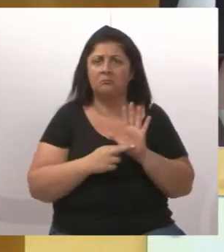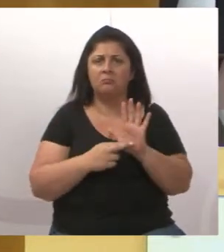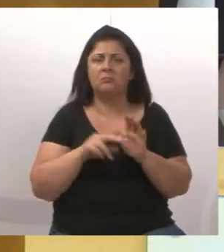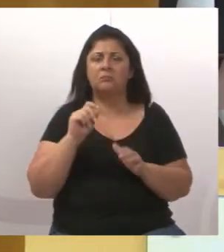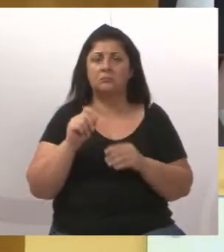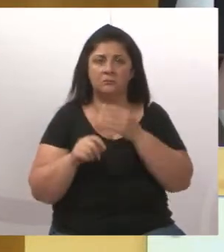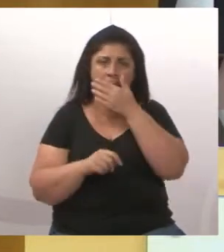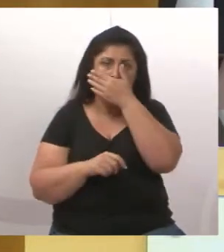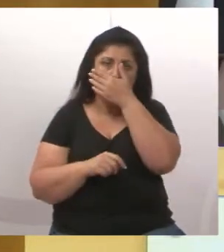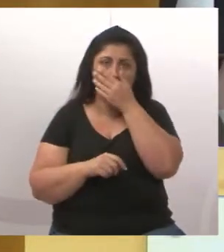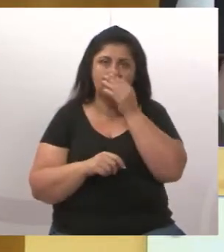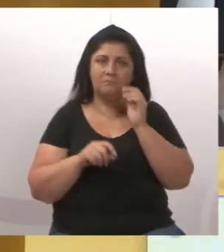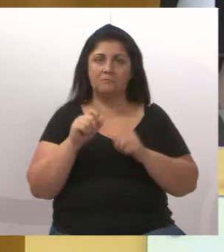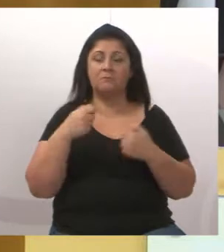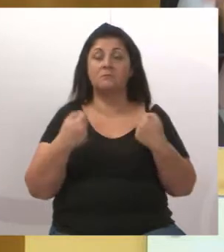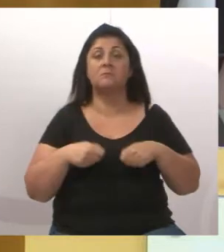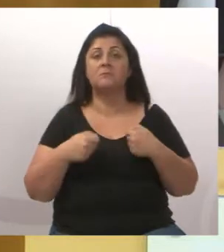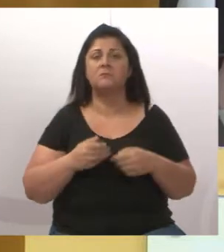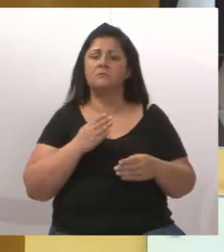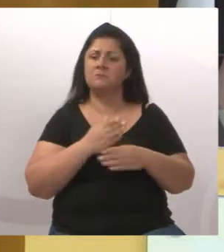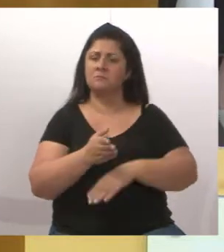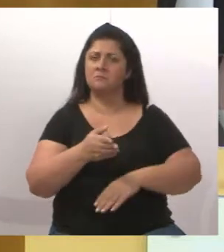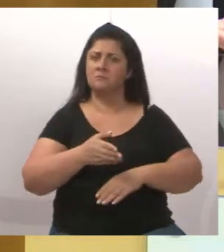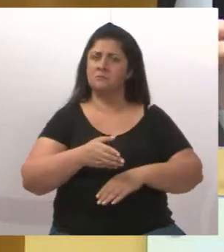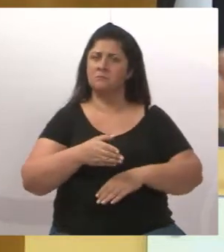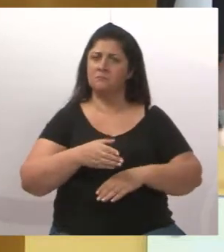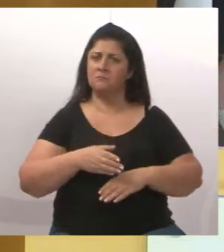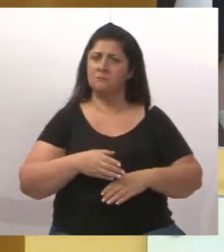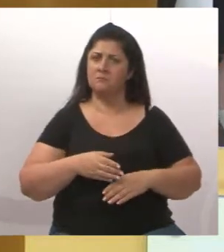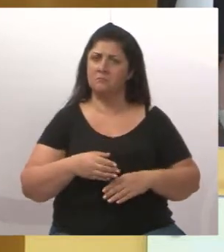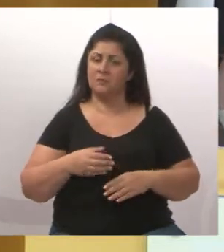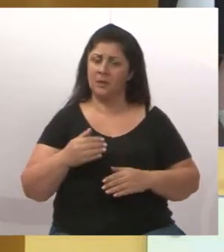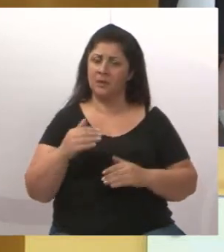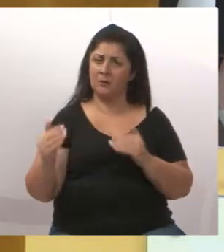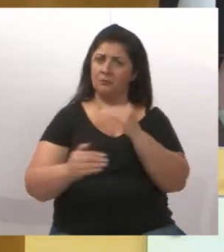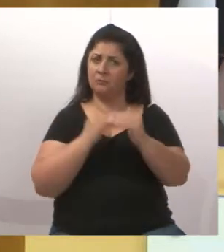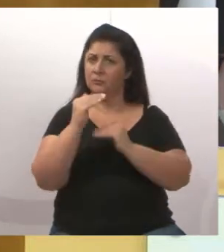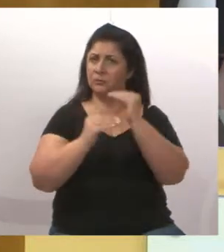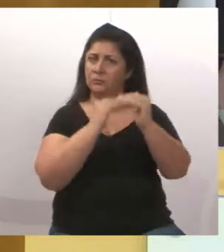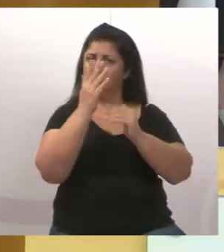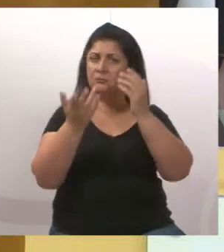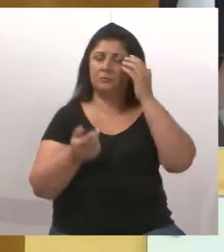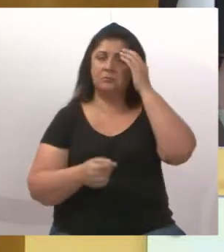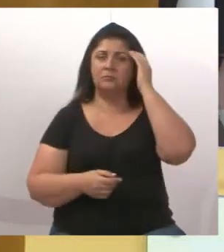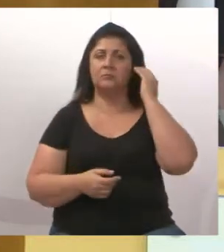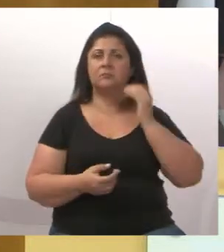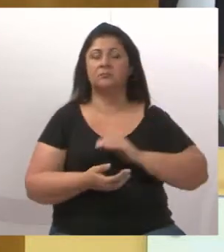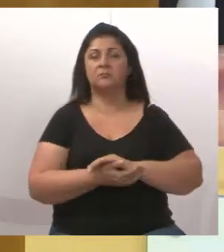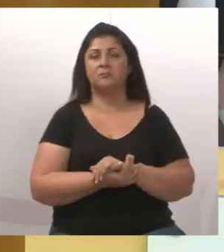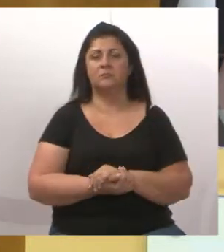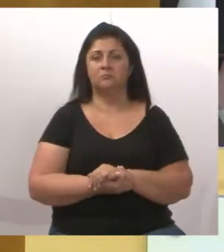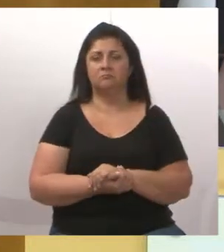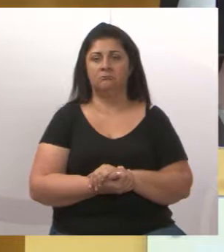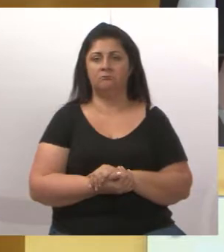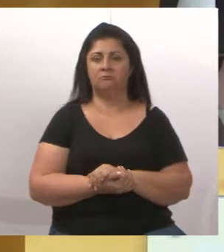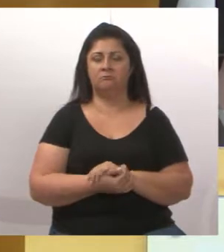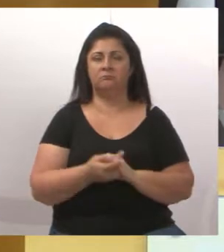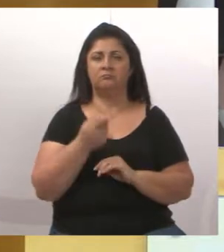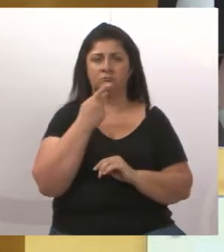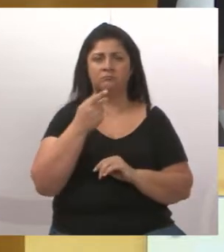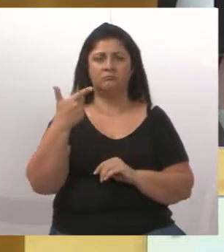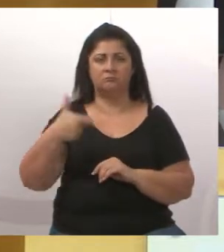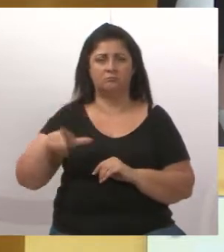Nós precisamos o quê? Entrar no século XXI. Jacareí não entrou no século XXI. Eu falei aqui